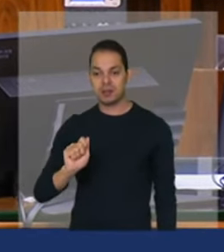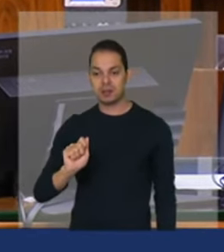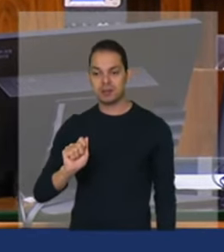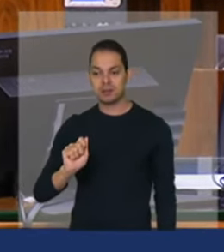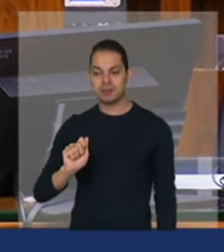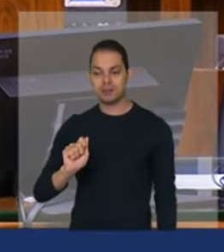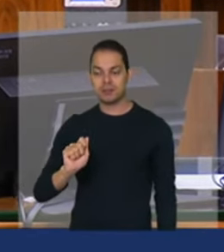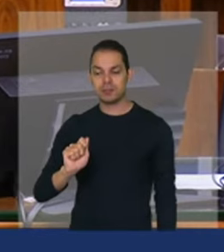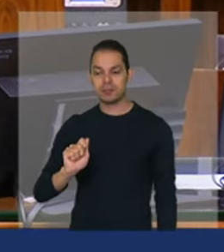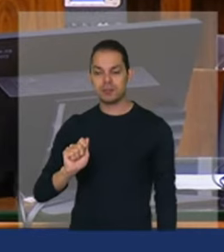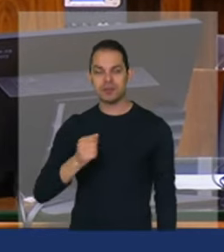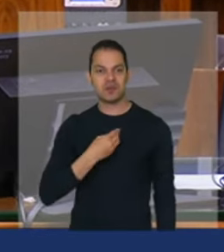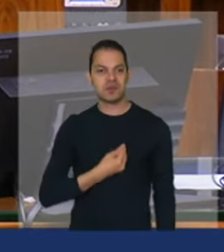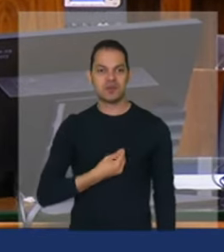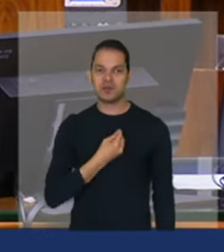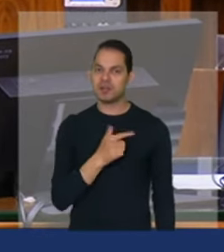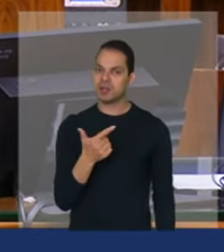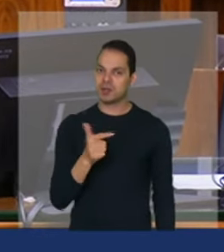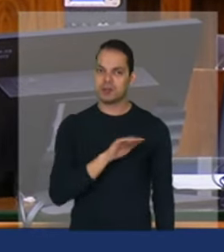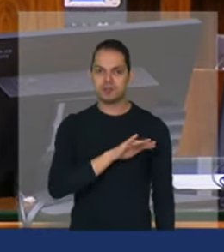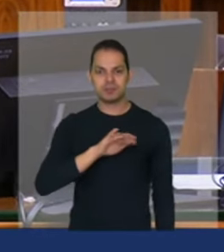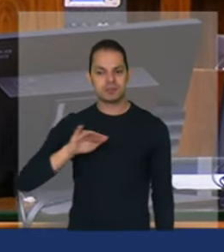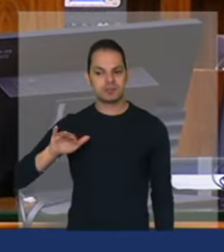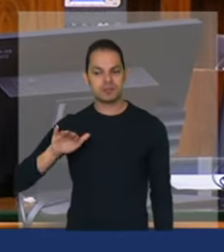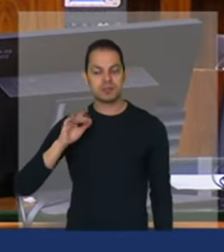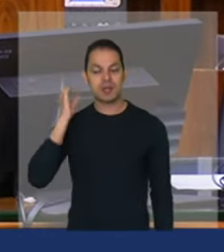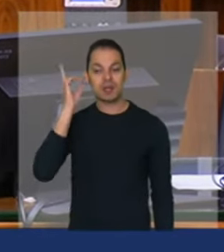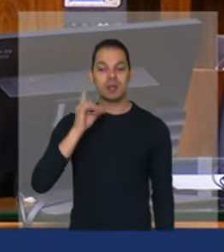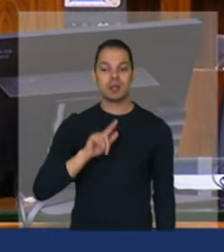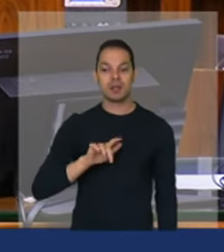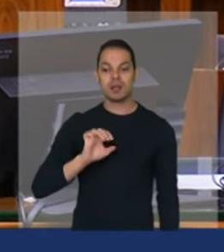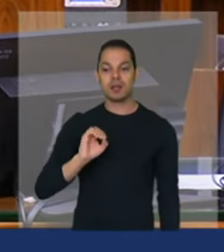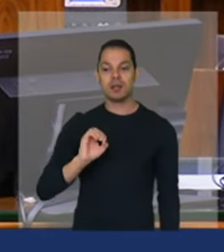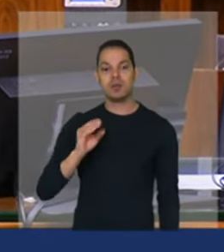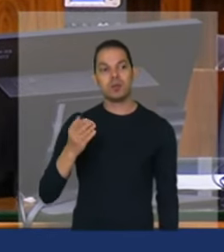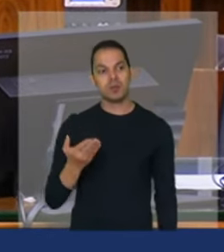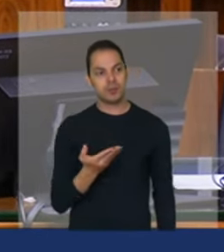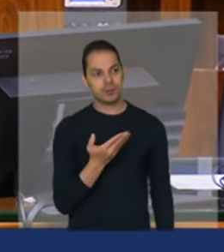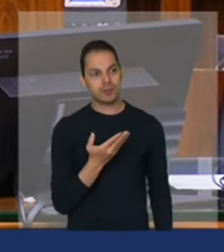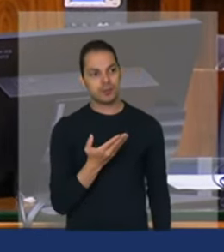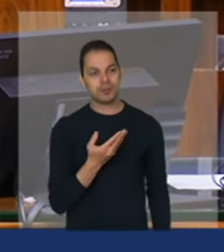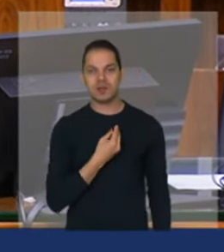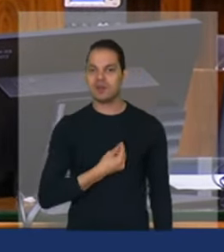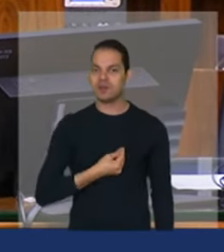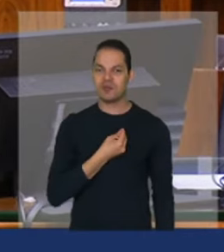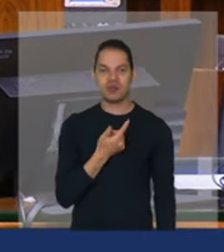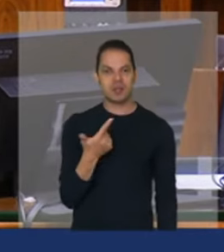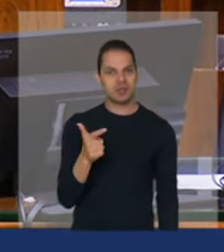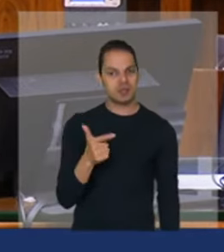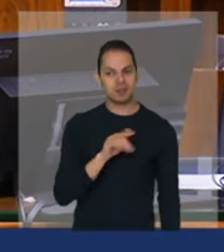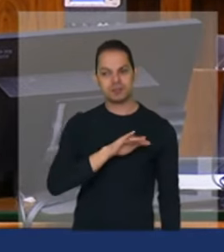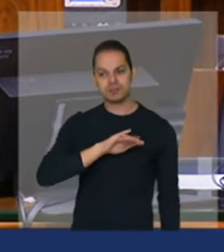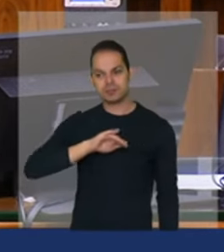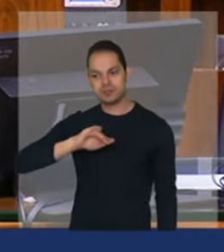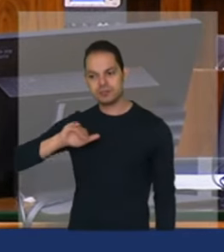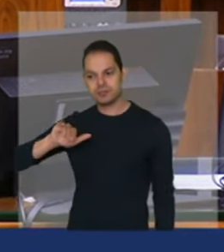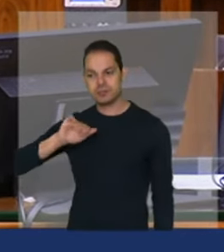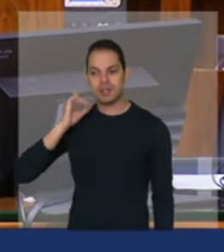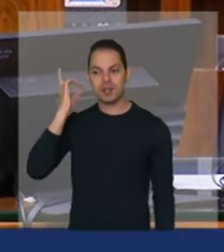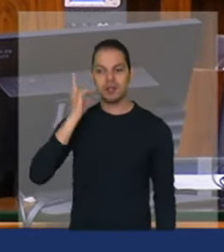também não deputado Léo de Brito também não deputado